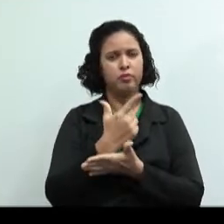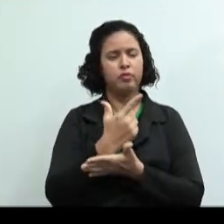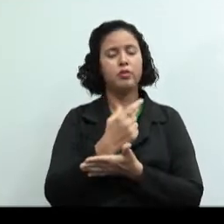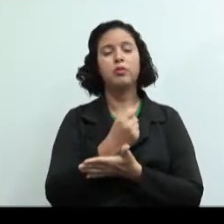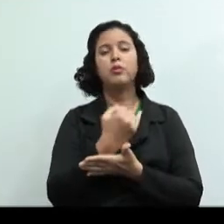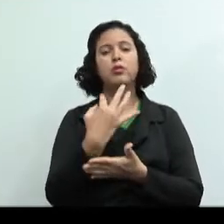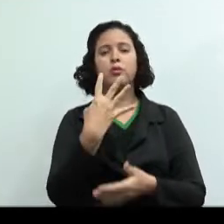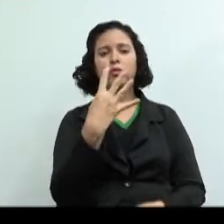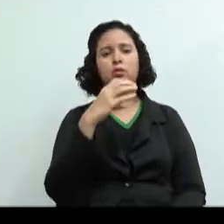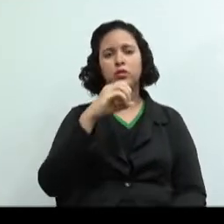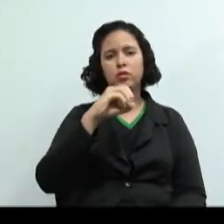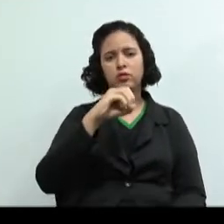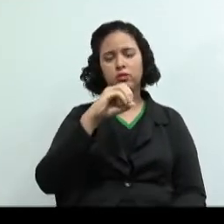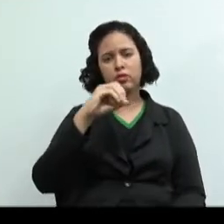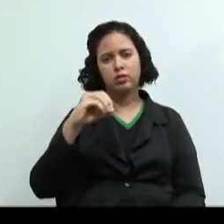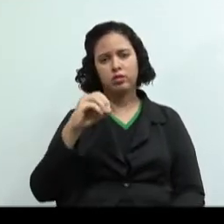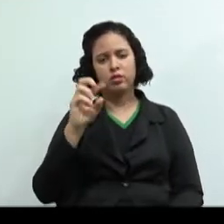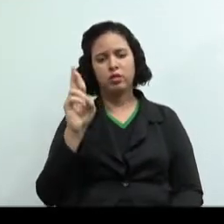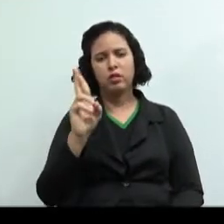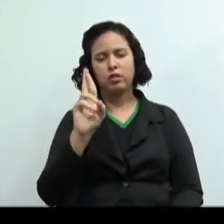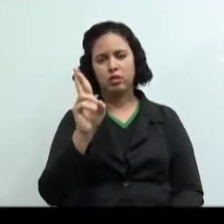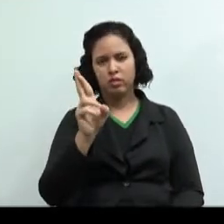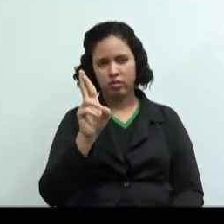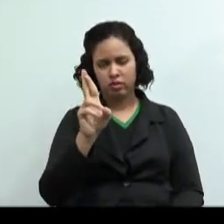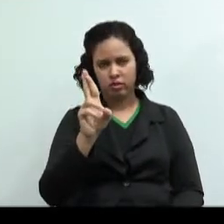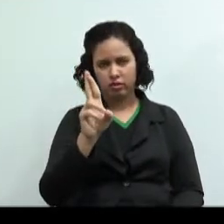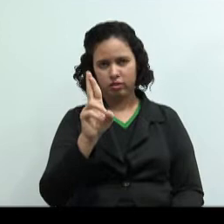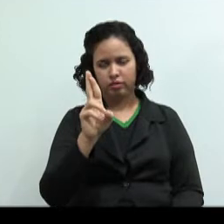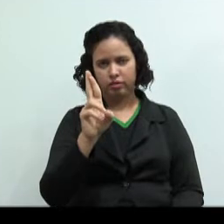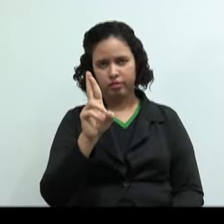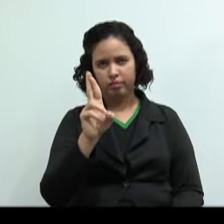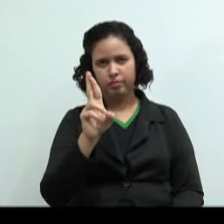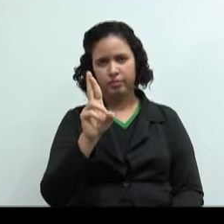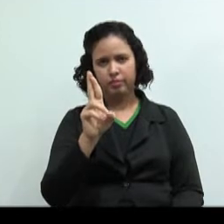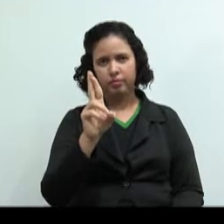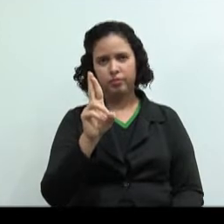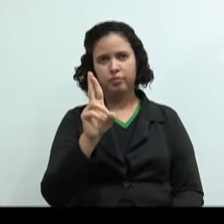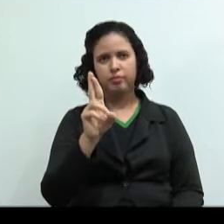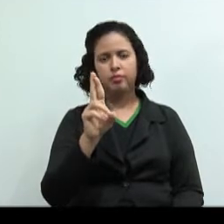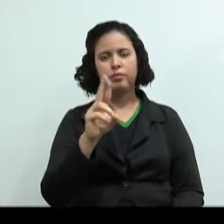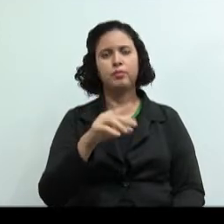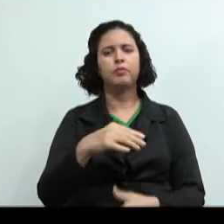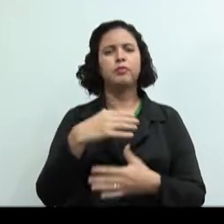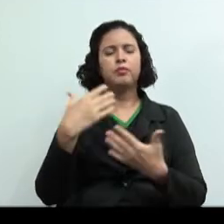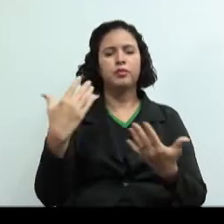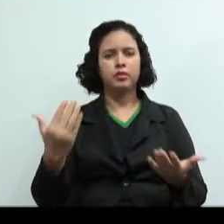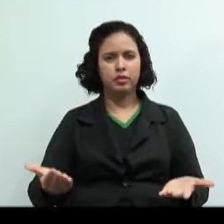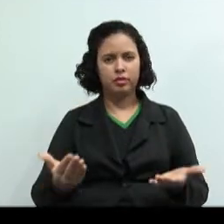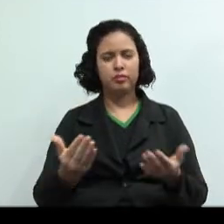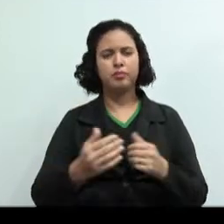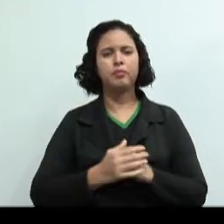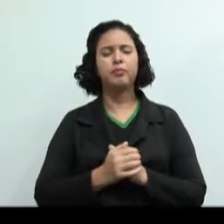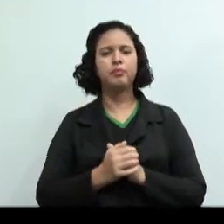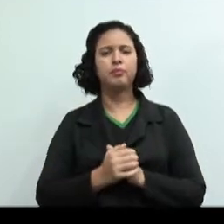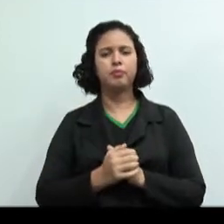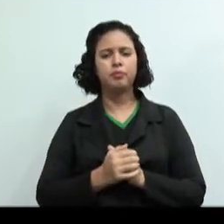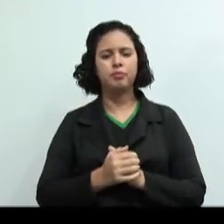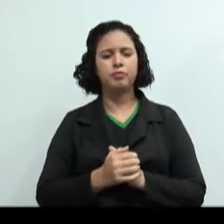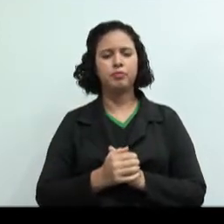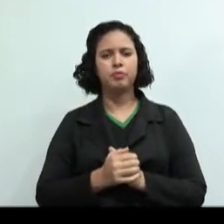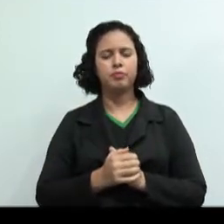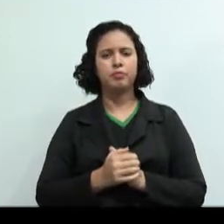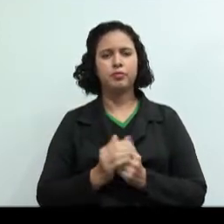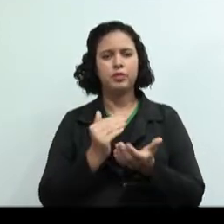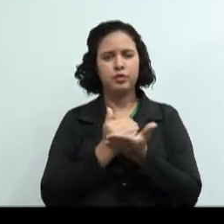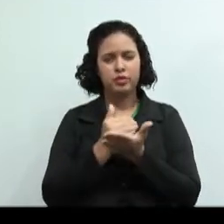400 reais. Vamos supor, esses dias o feijão estava a 8 reais, não é isso? Então, o estoque inicial é 50...